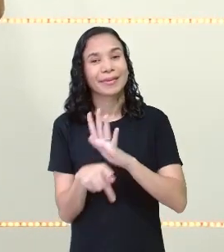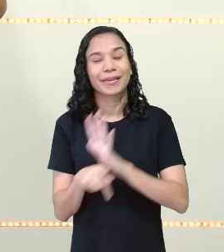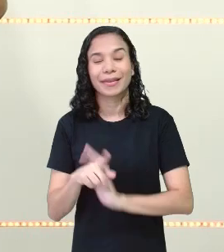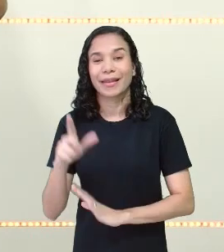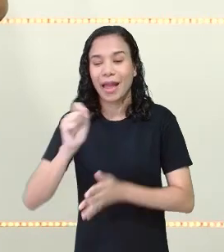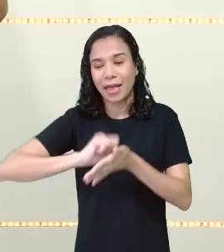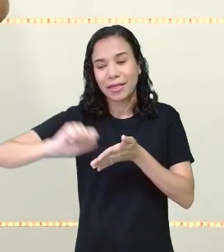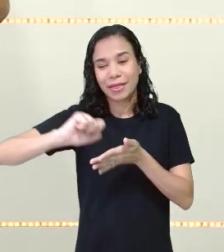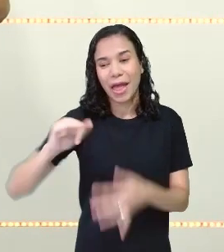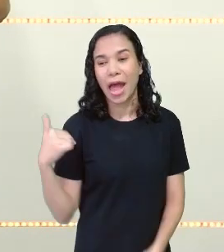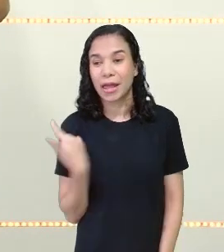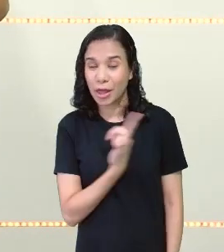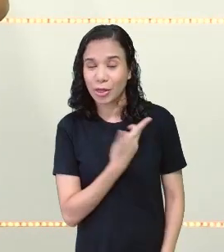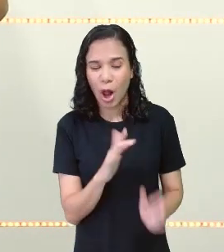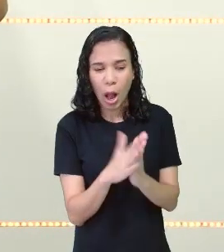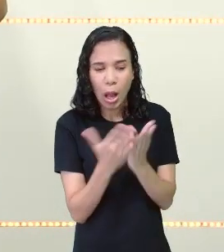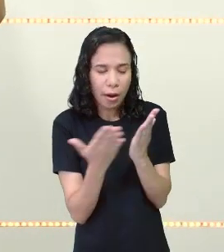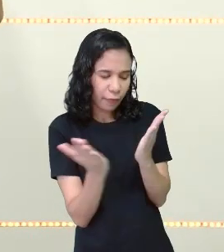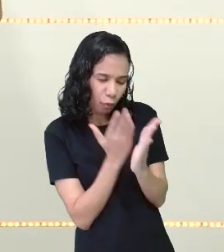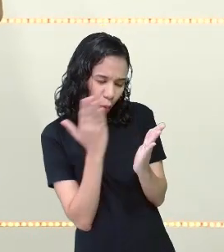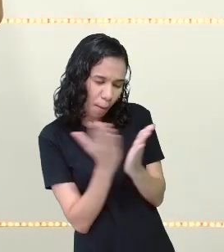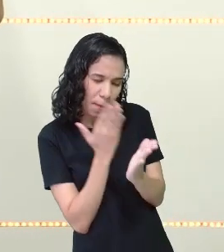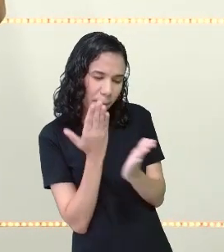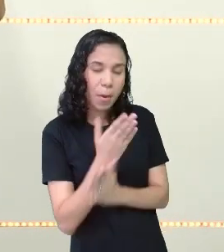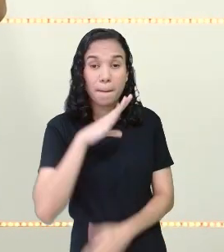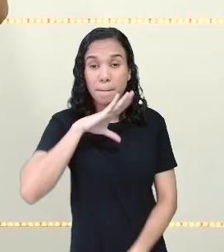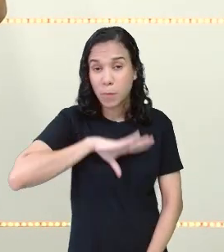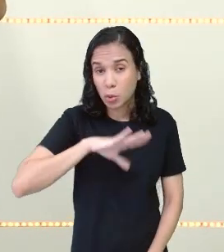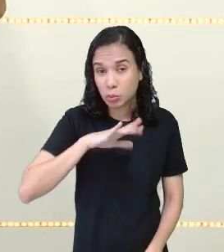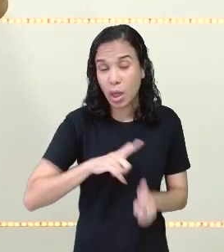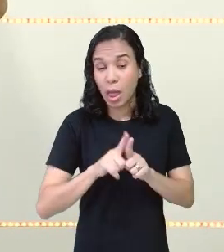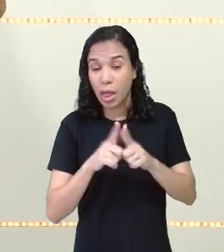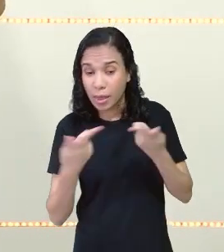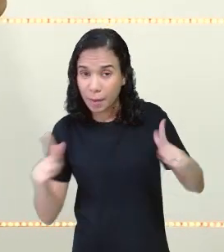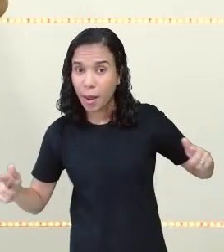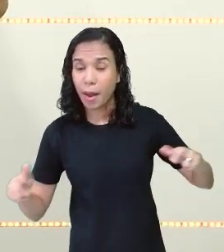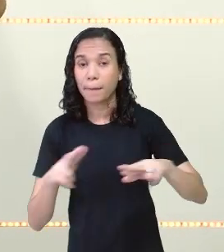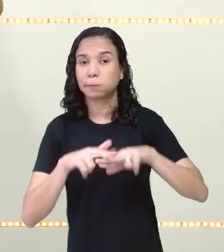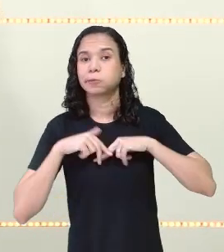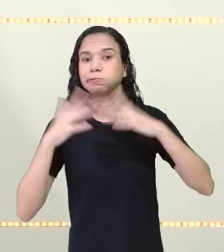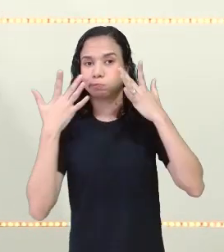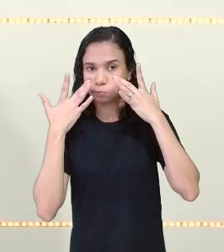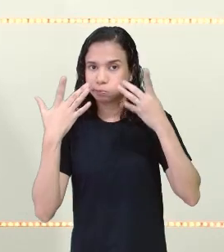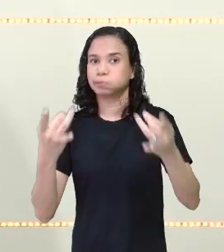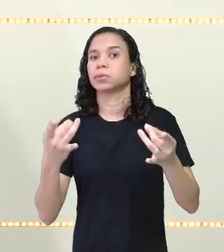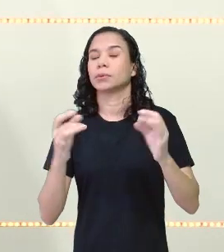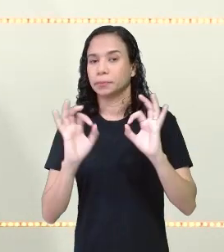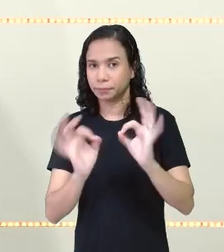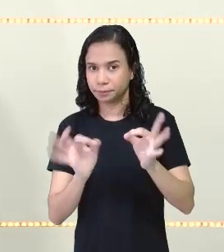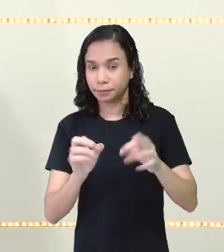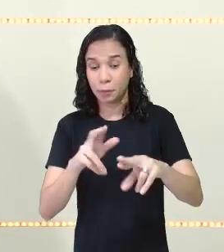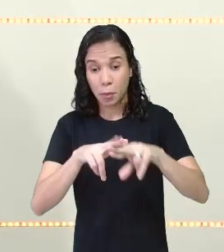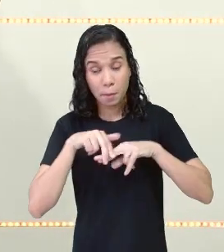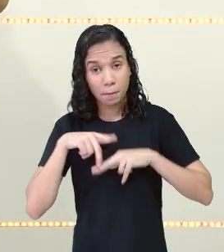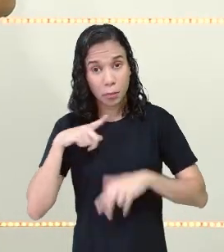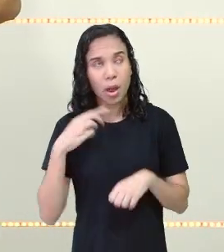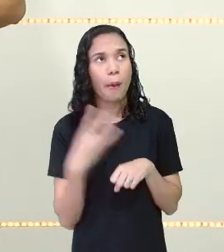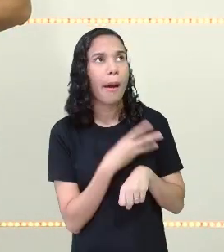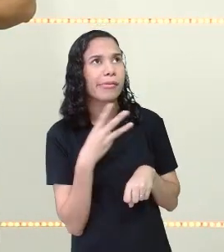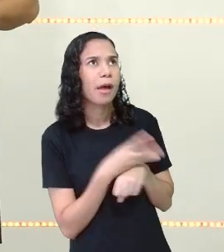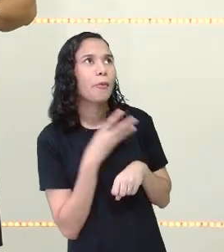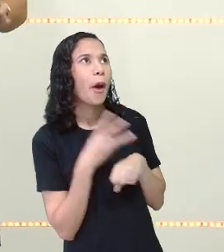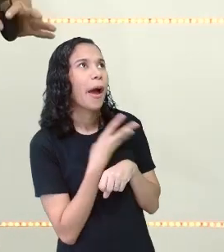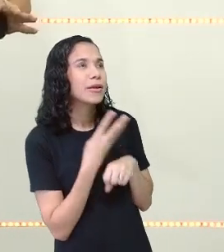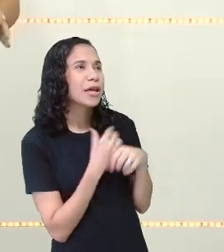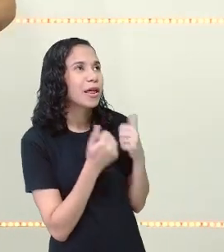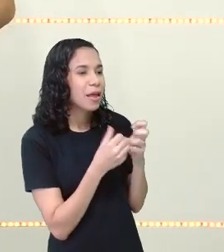que nós aprendemos nos livros de português, nas gramáticas. Então, preste atenção nisso, tá? Por causa do WhatsApp, muita